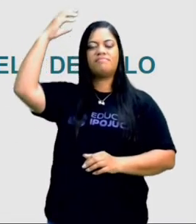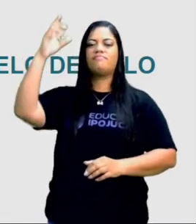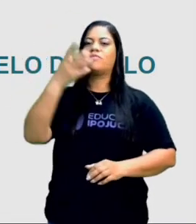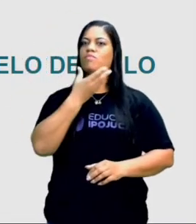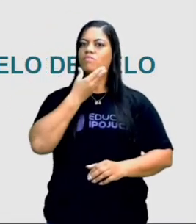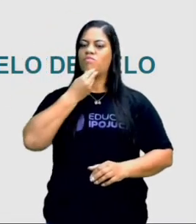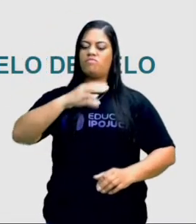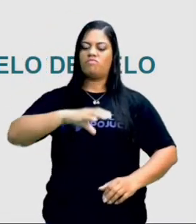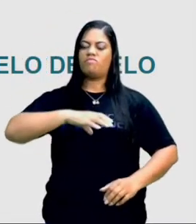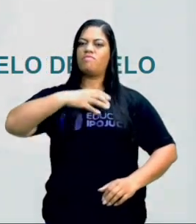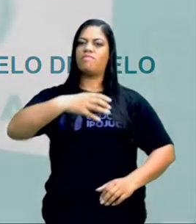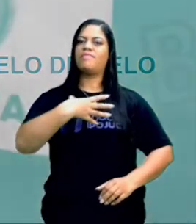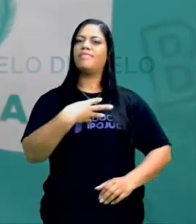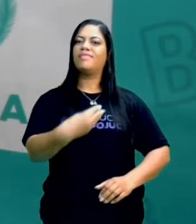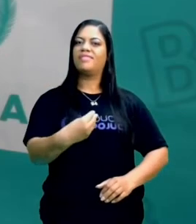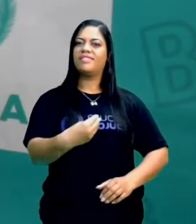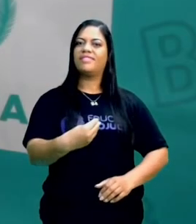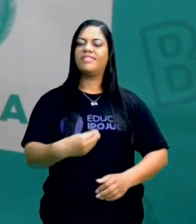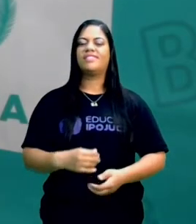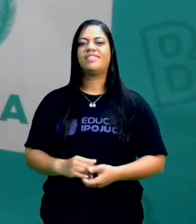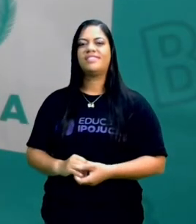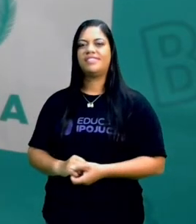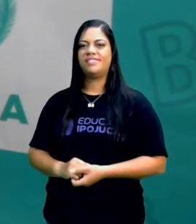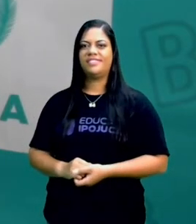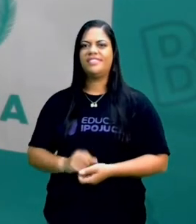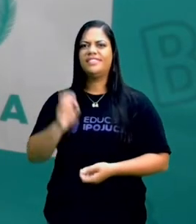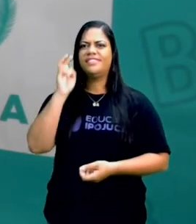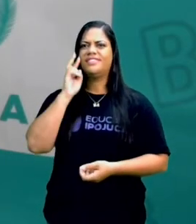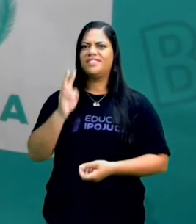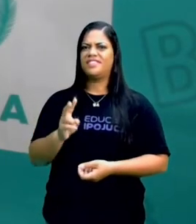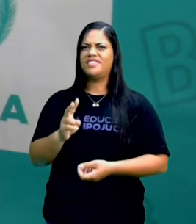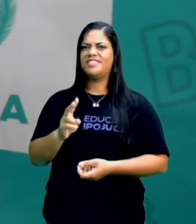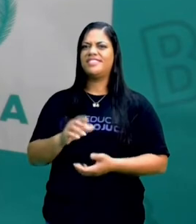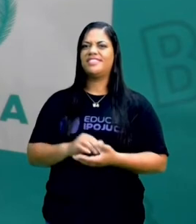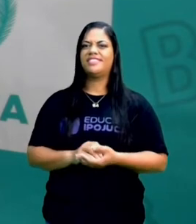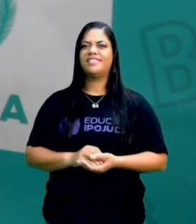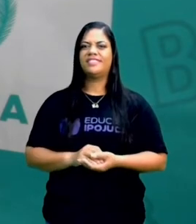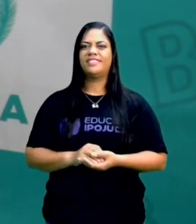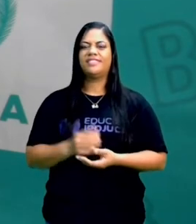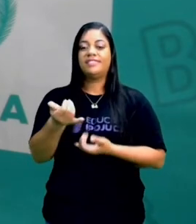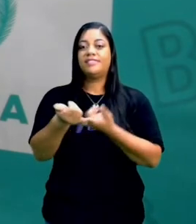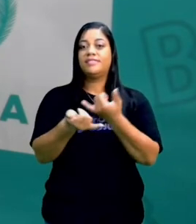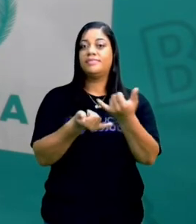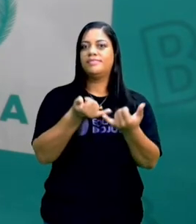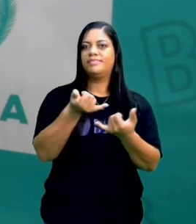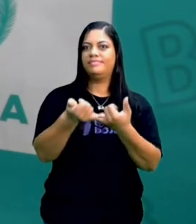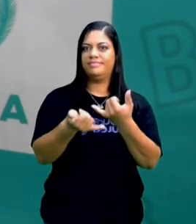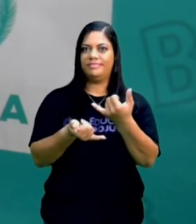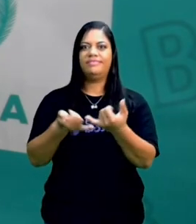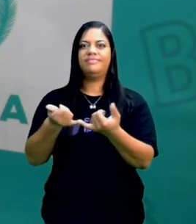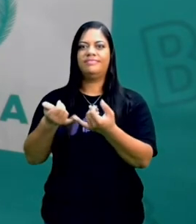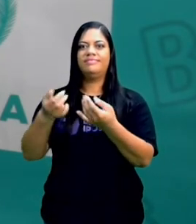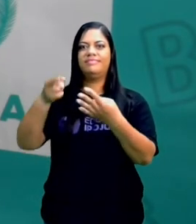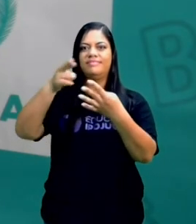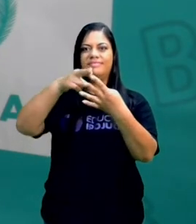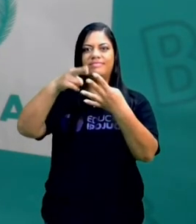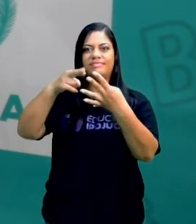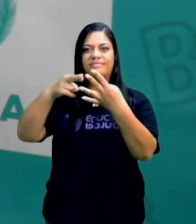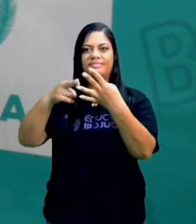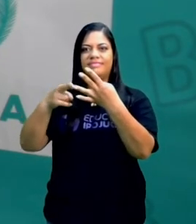orgulhoso. Veja aí as rimas, né? O cordel, ele faz essa brincadeira, ele faz essa rima.